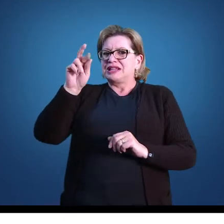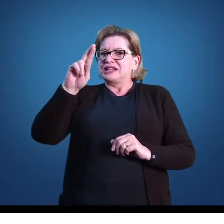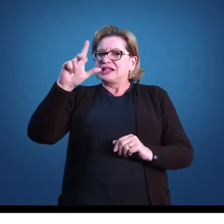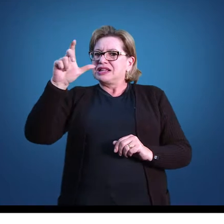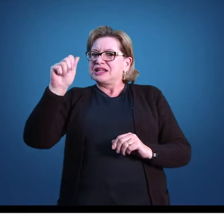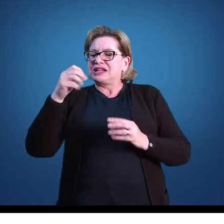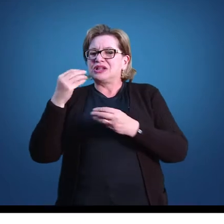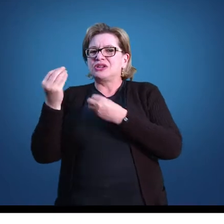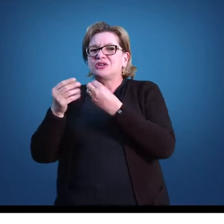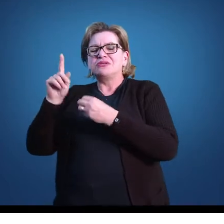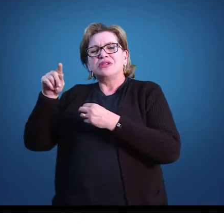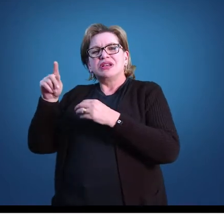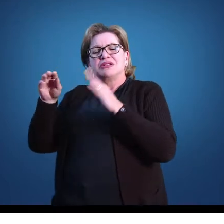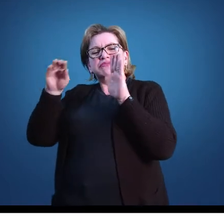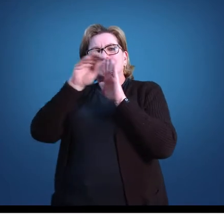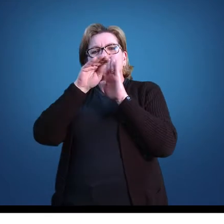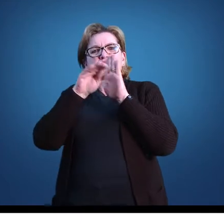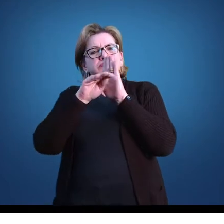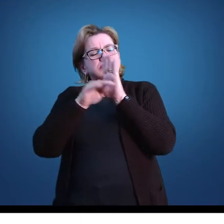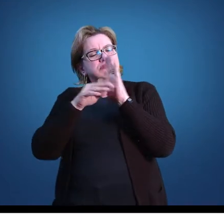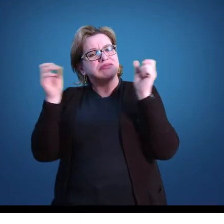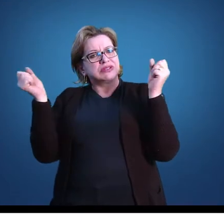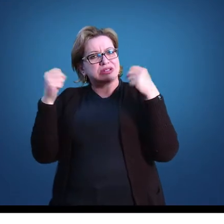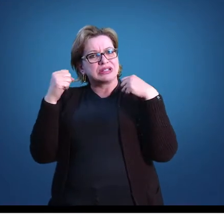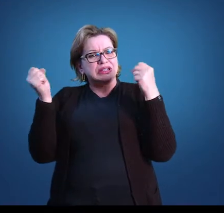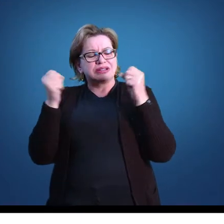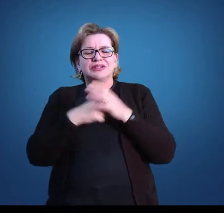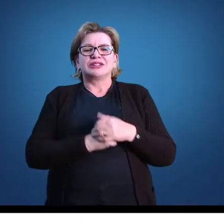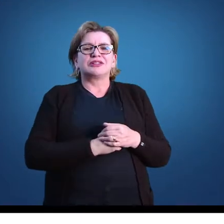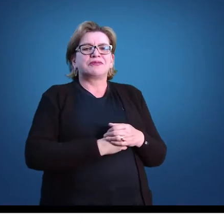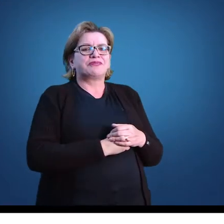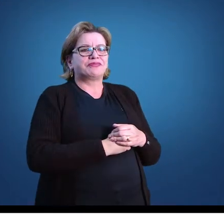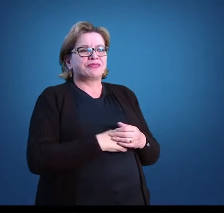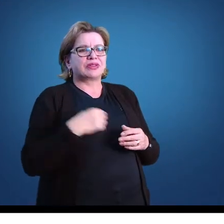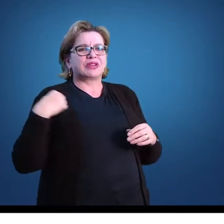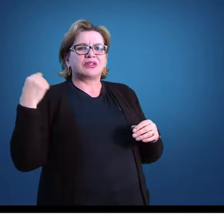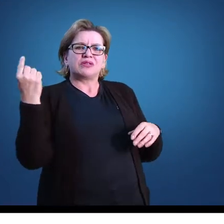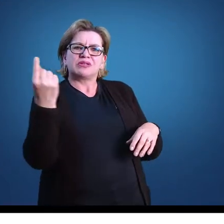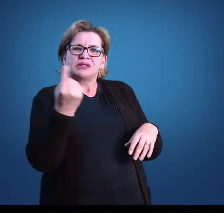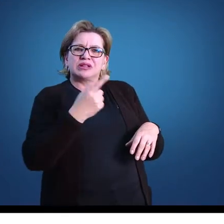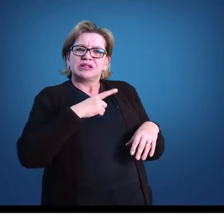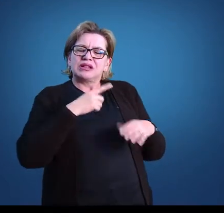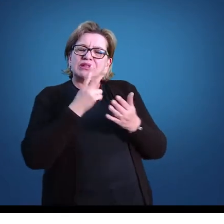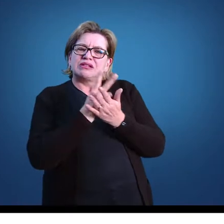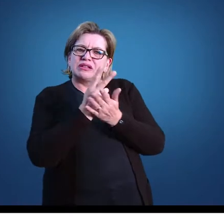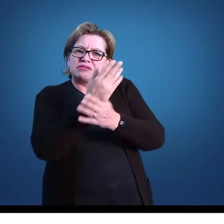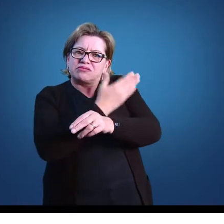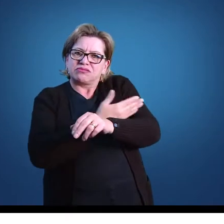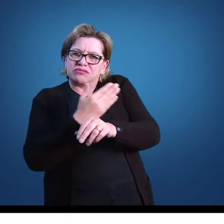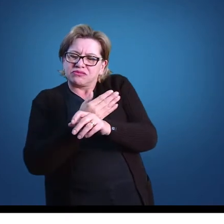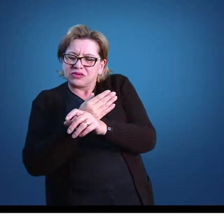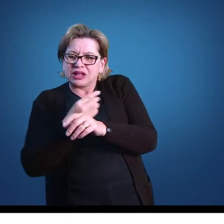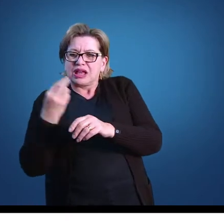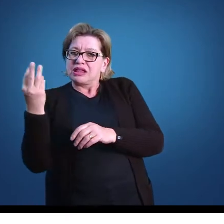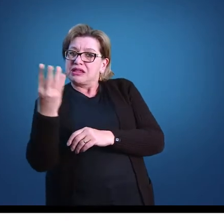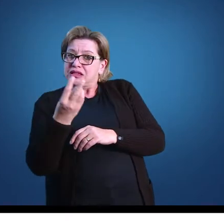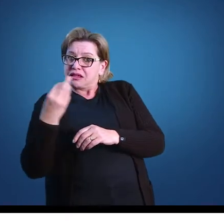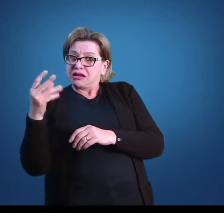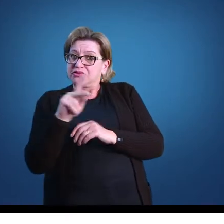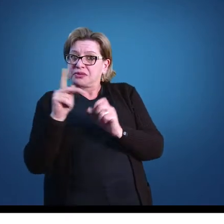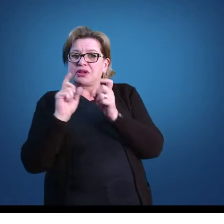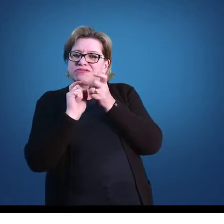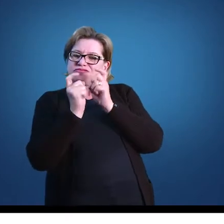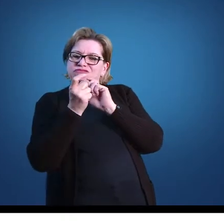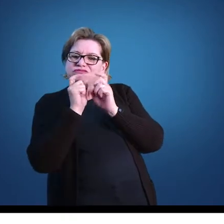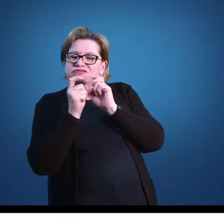aulas de educação física? Como que é organizado? Então, professora, nós temos o costume de nos reunir, as três, para